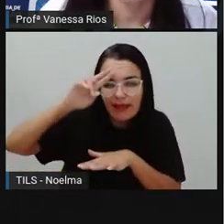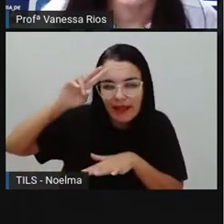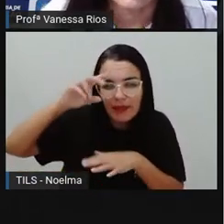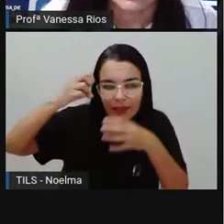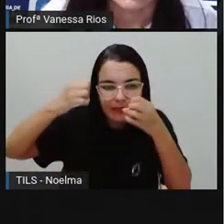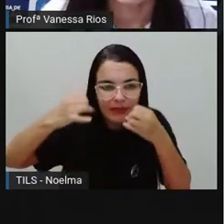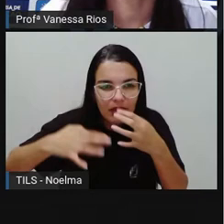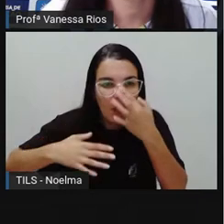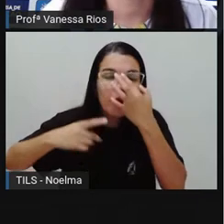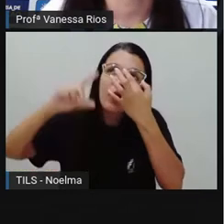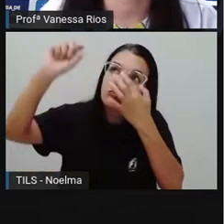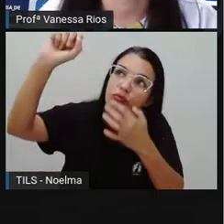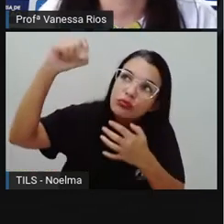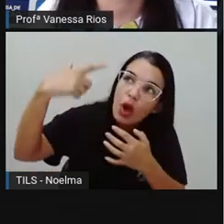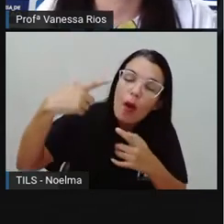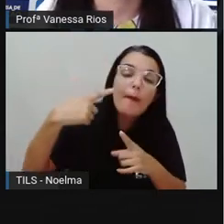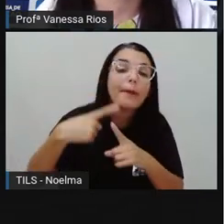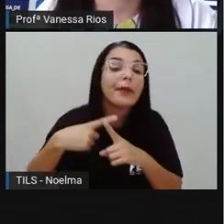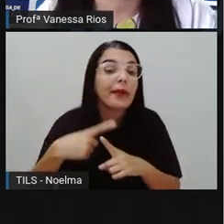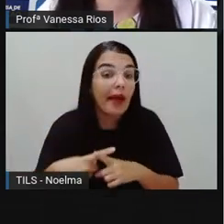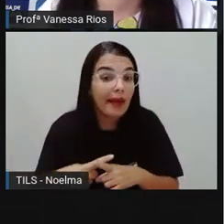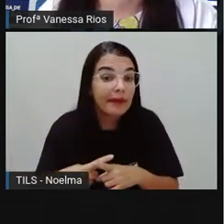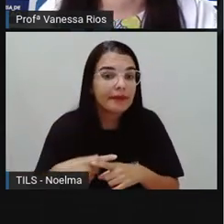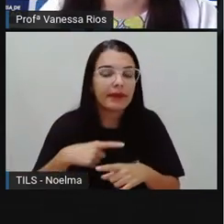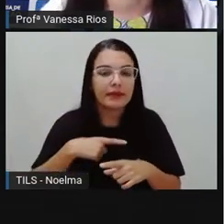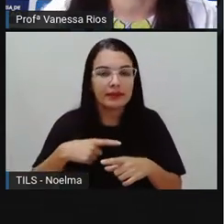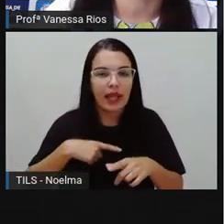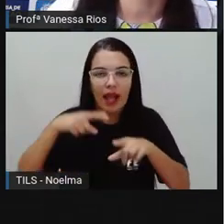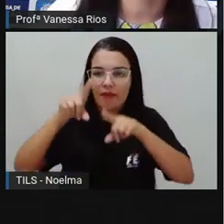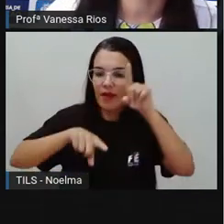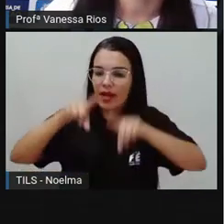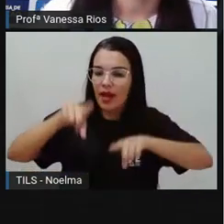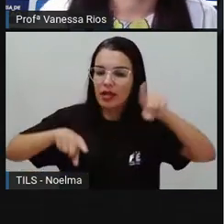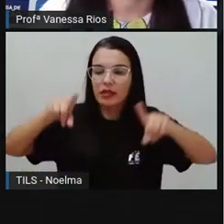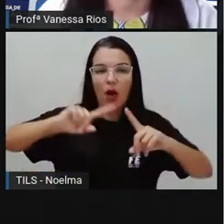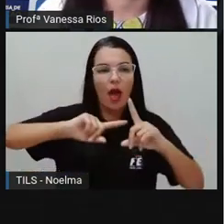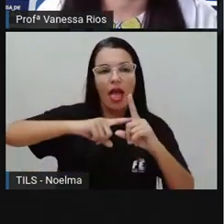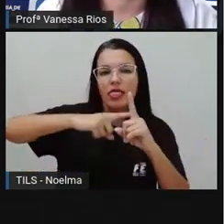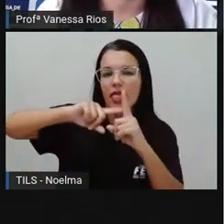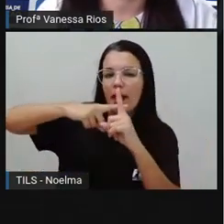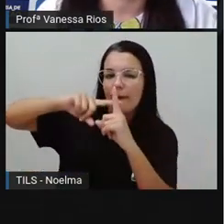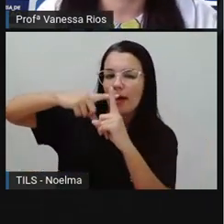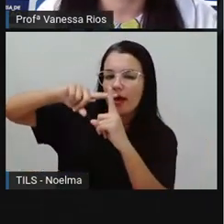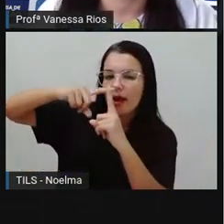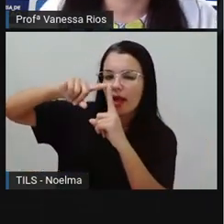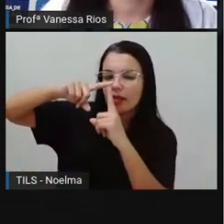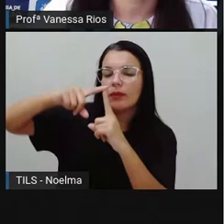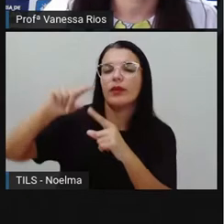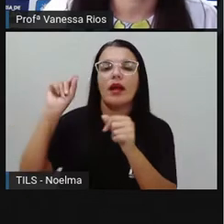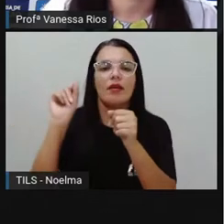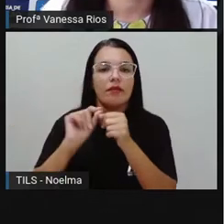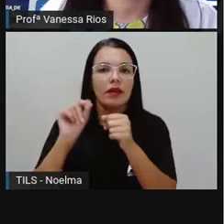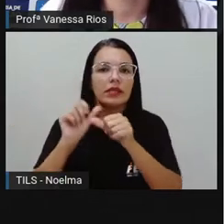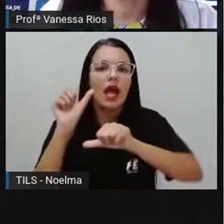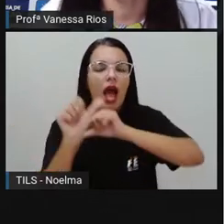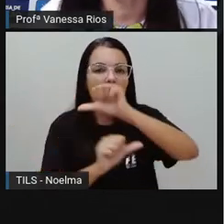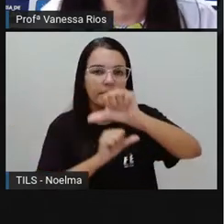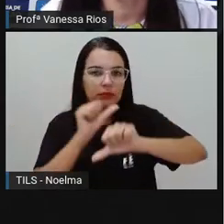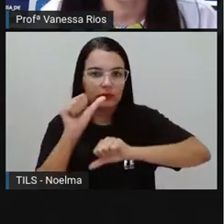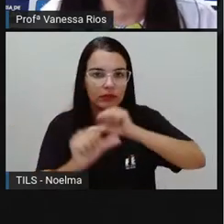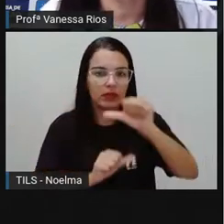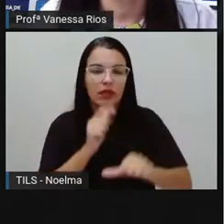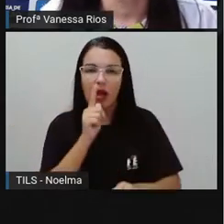estivesse batendo, justamente porque a variação de temperatura é que vai fazer com que a mudança do estado